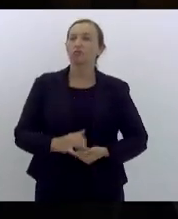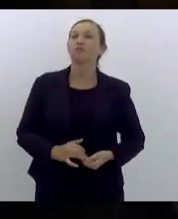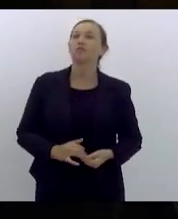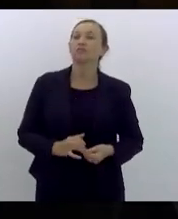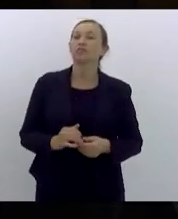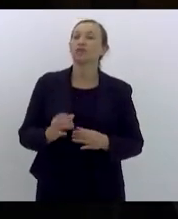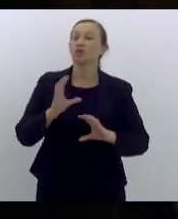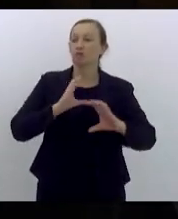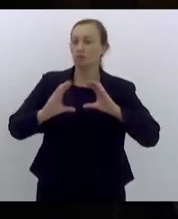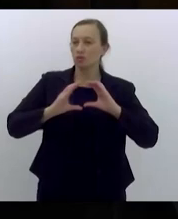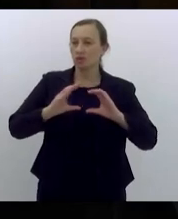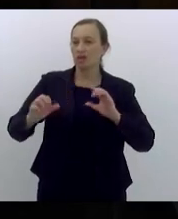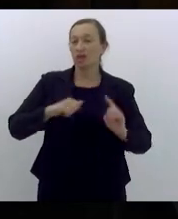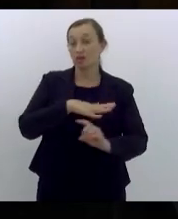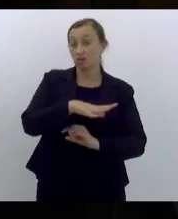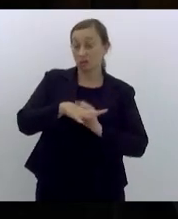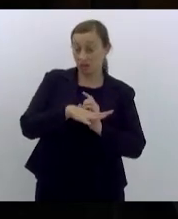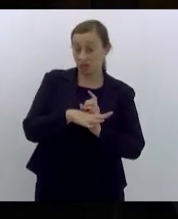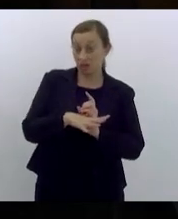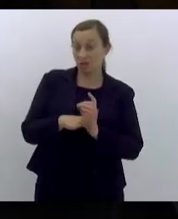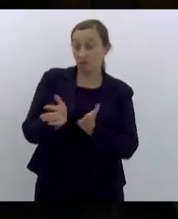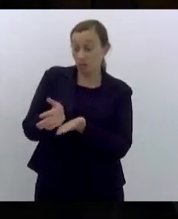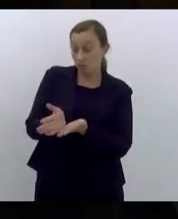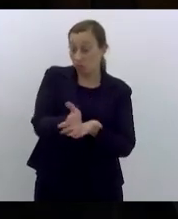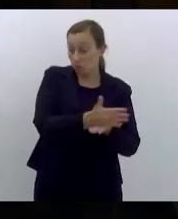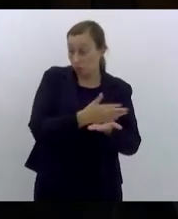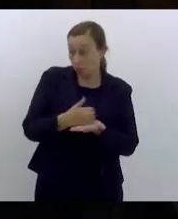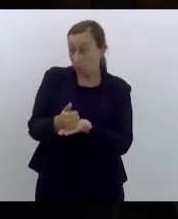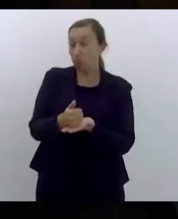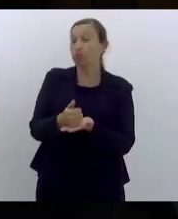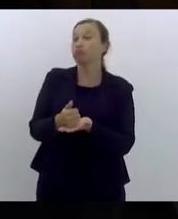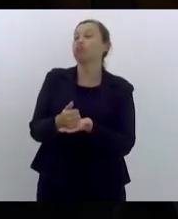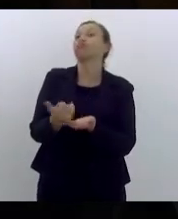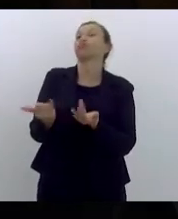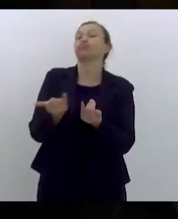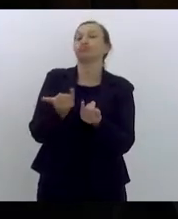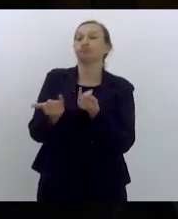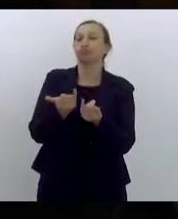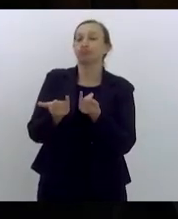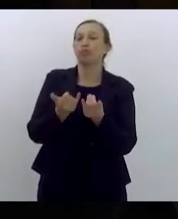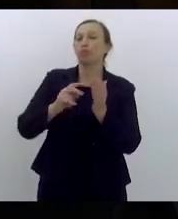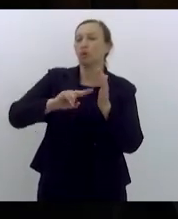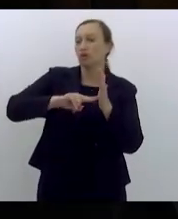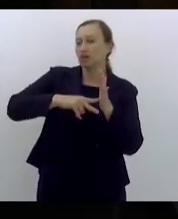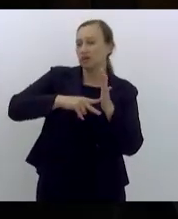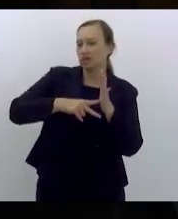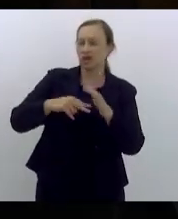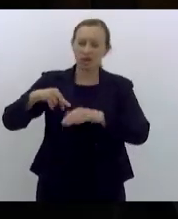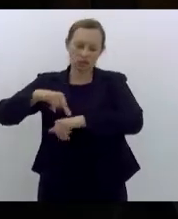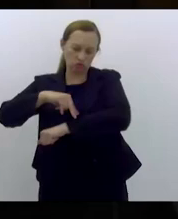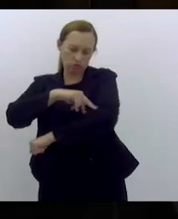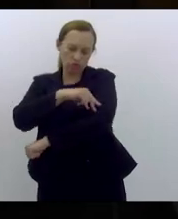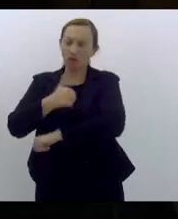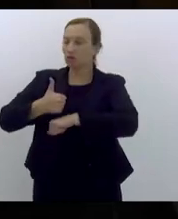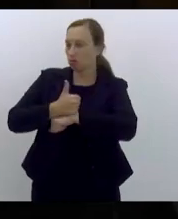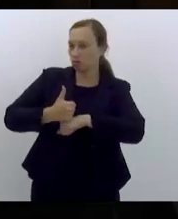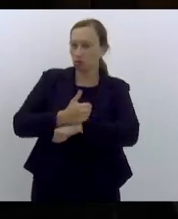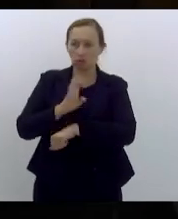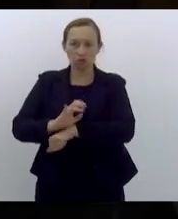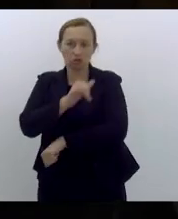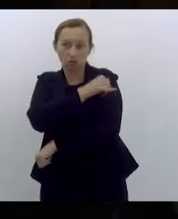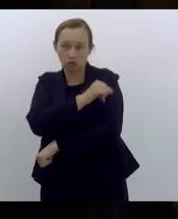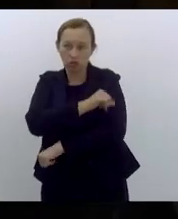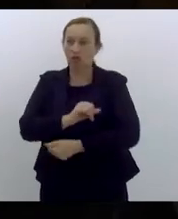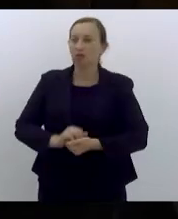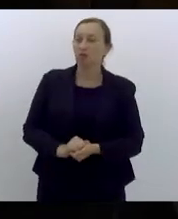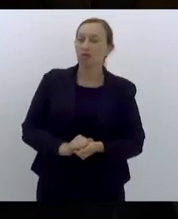comunicar então à sociedade fluminense que nós acolhemos de pronto essa demanda do sindicato das modelos dos profissionais modelos aqui do estado do Rio de